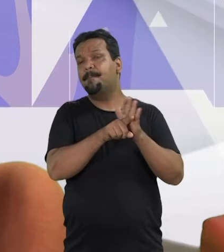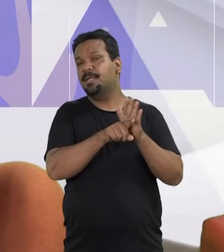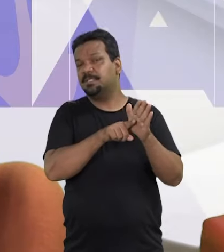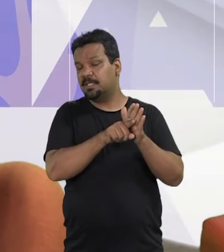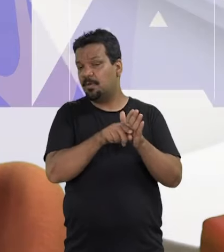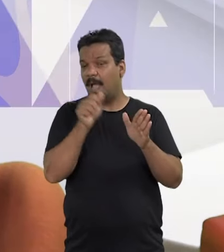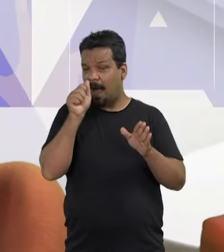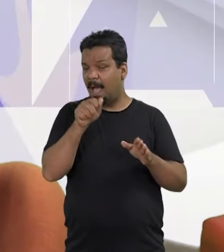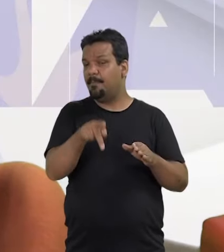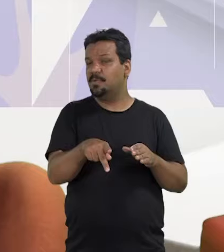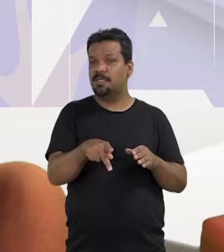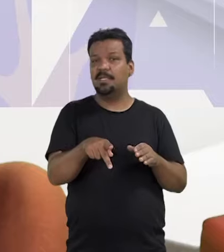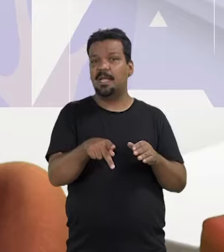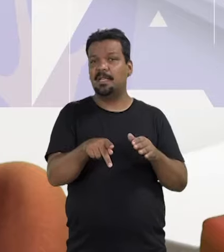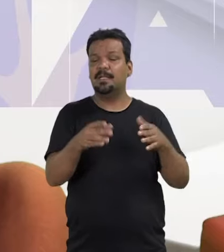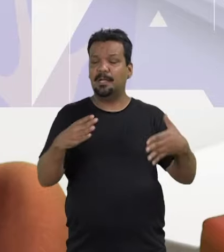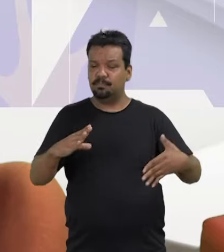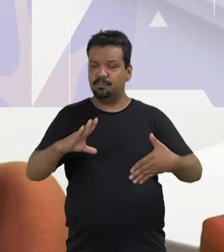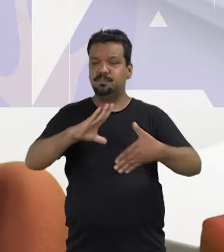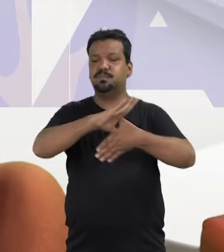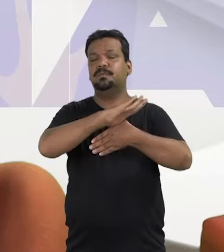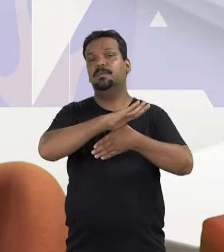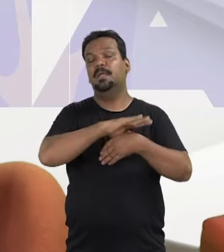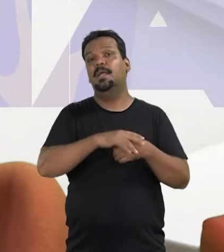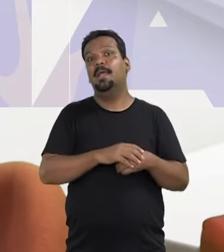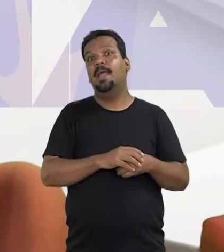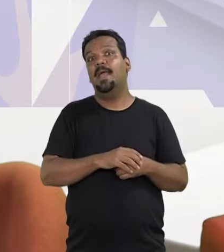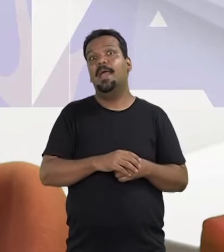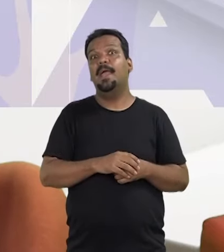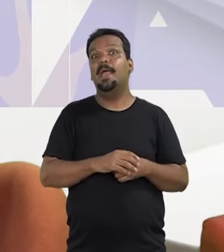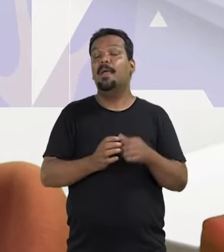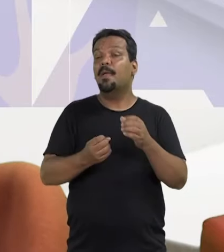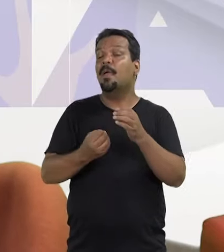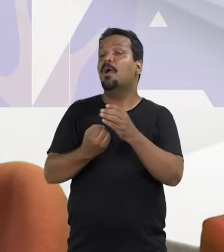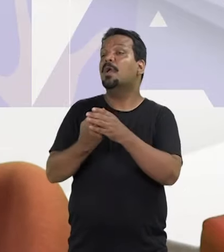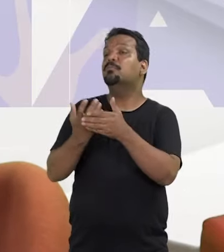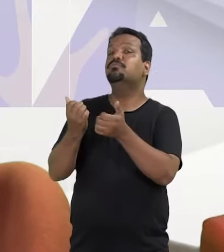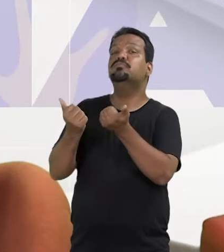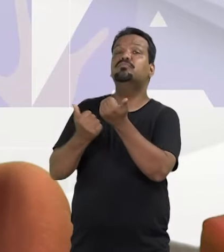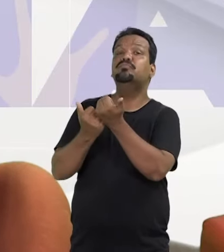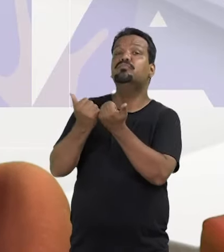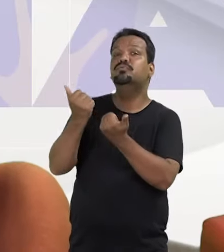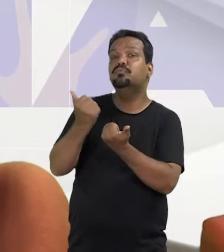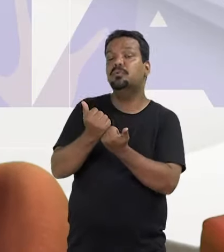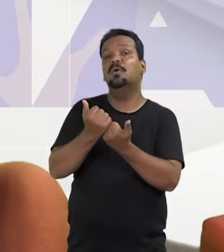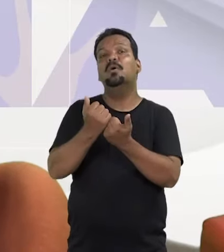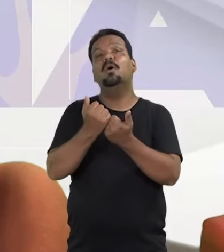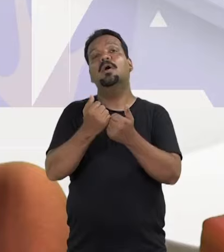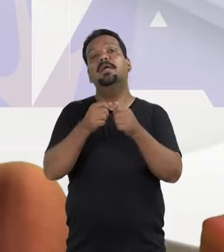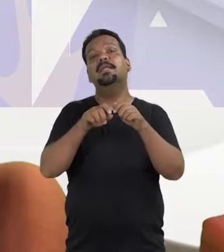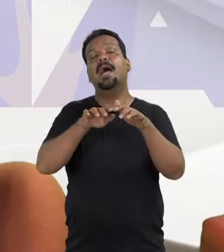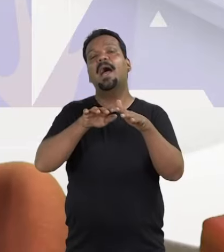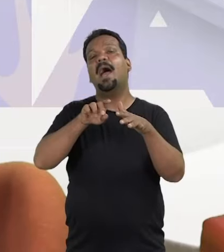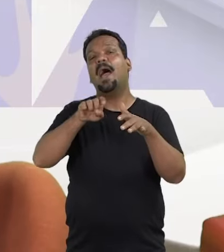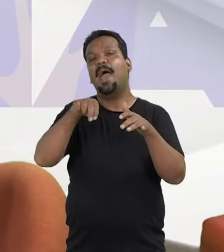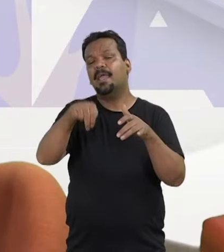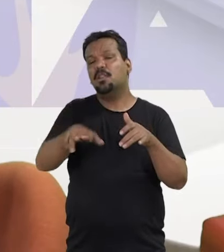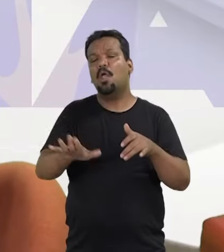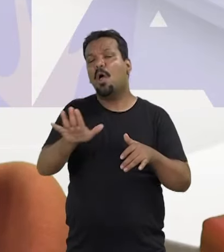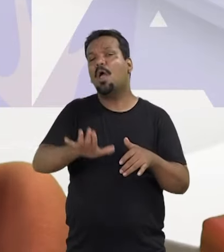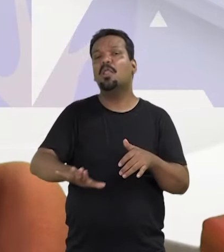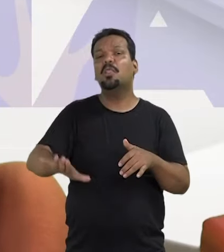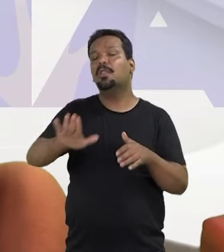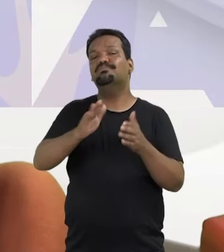pesquisadora aposentada da Fundação Joaquim Nabuco. É cofundadora do Fórum de Mulheres de Pernambuco e da Rede